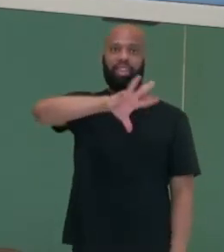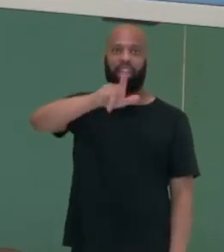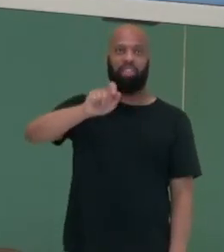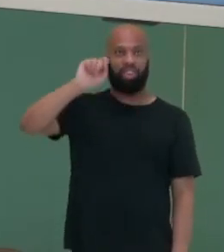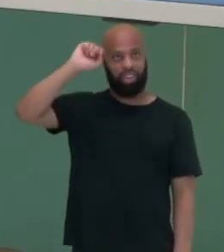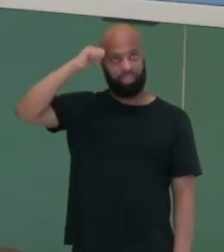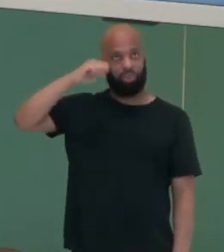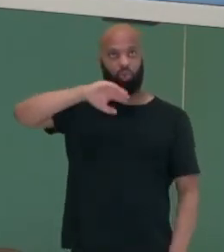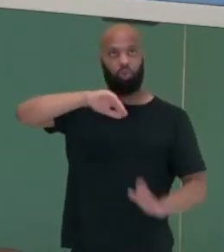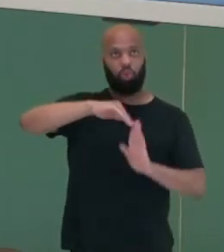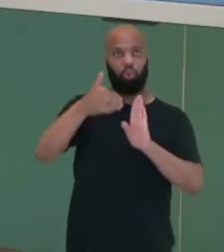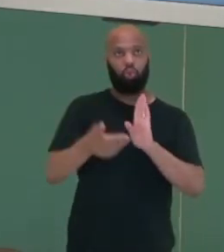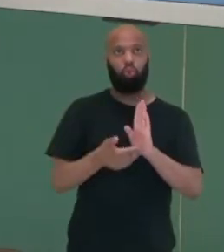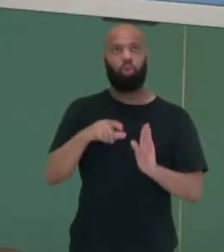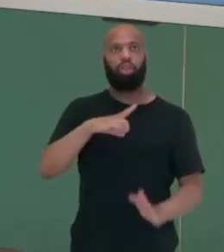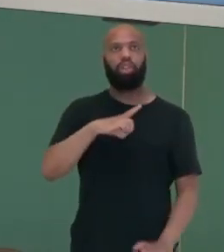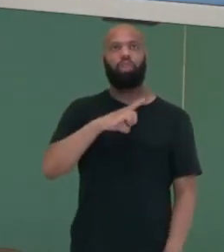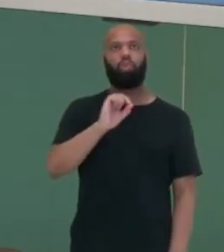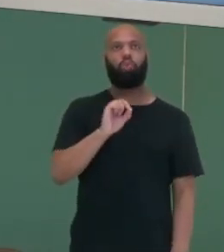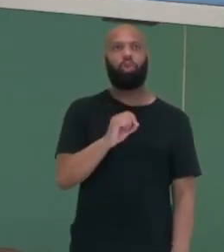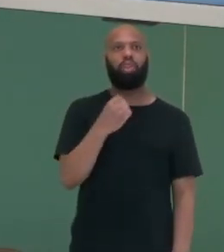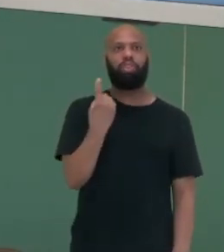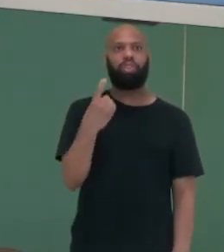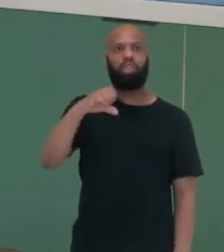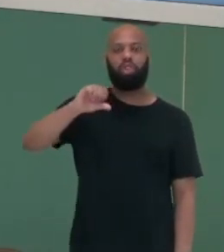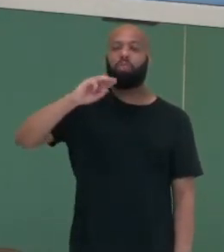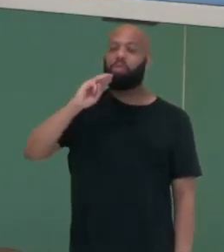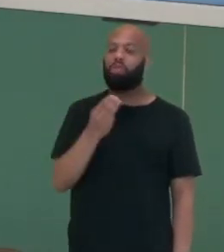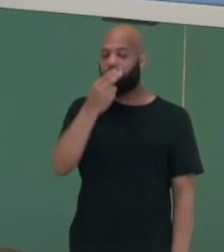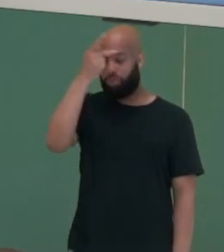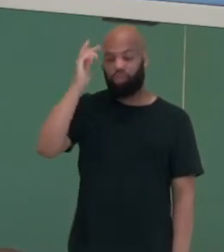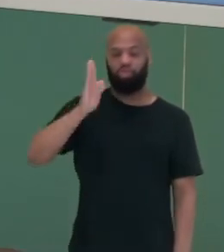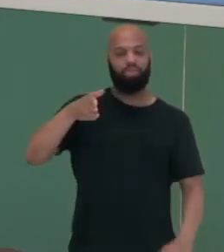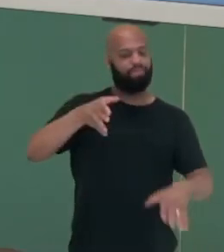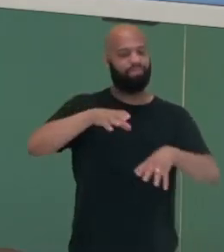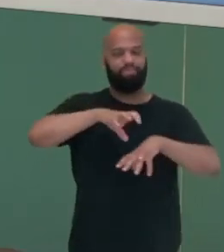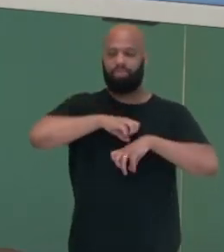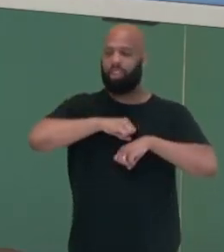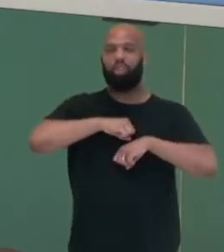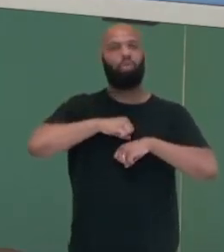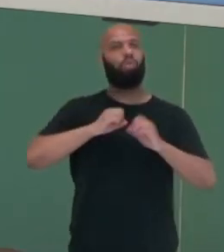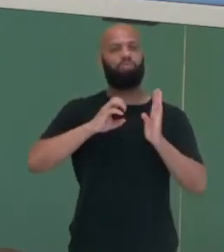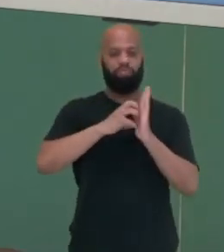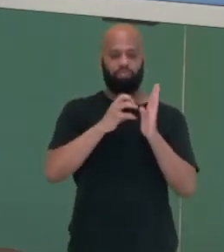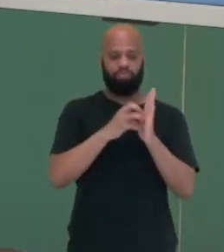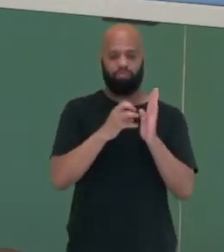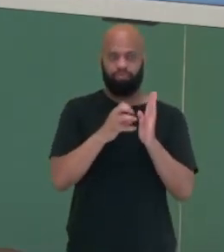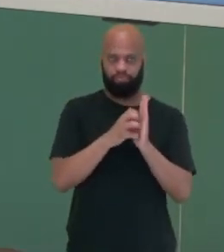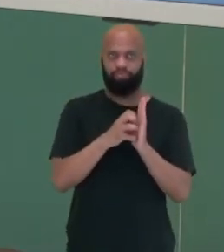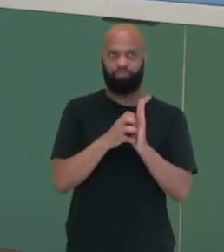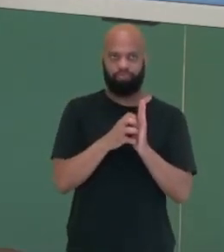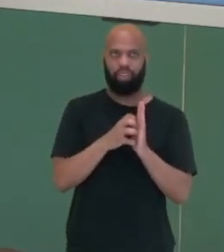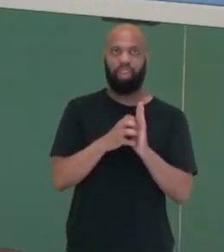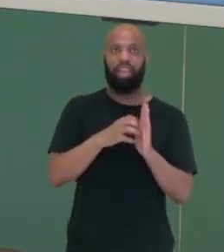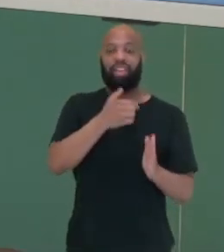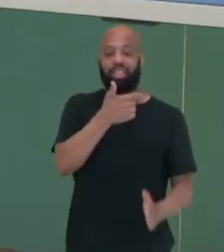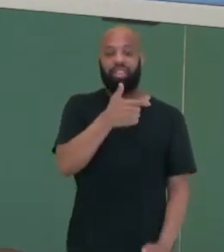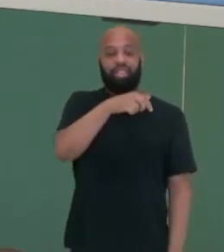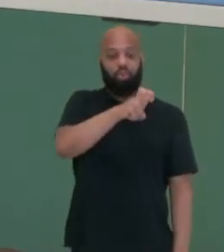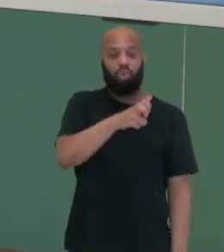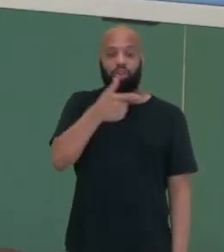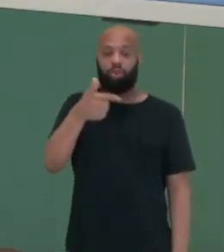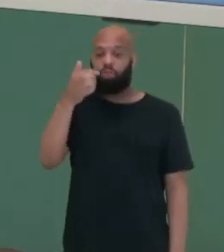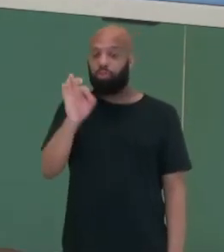infectadas por esse vírus, que corresponde a 52% do total de pessoas contaminadas no mundo inteiro, que é 36